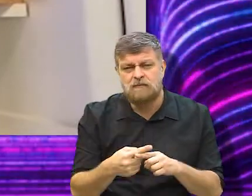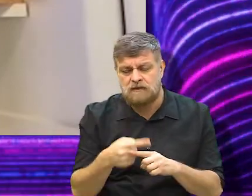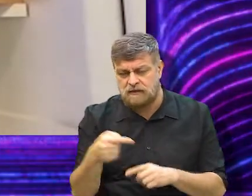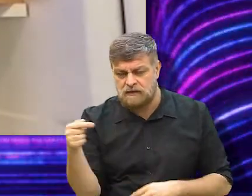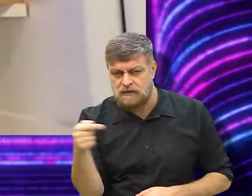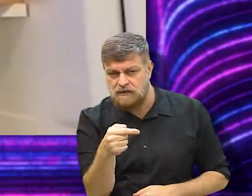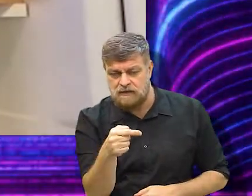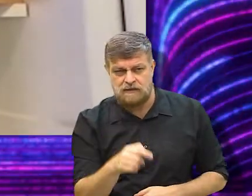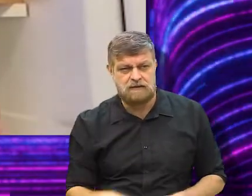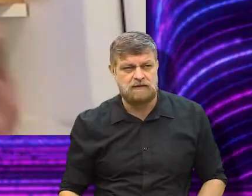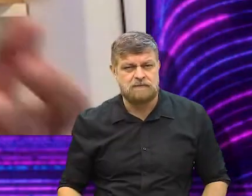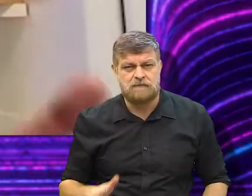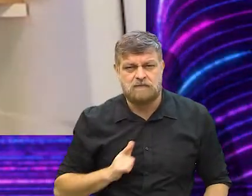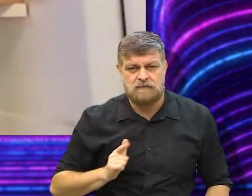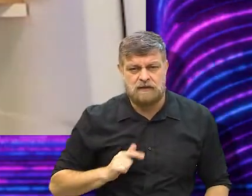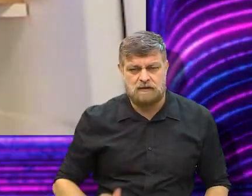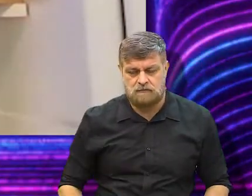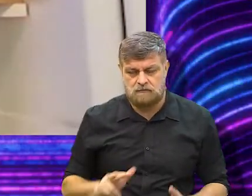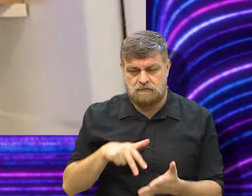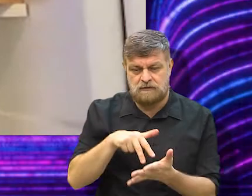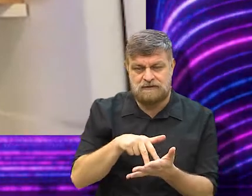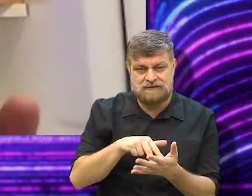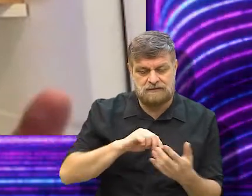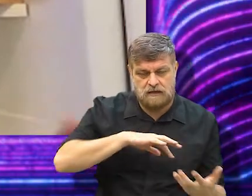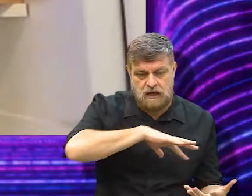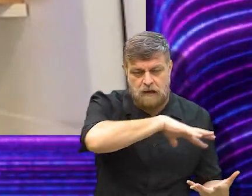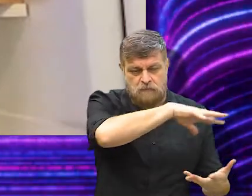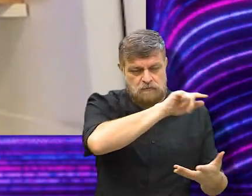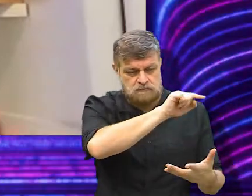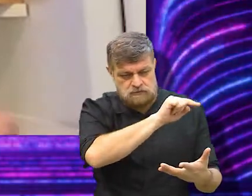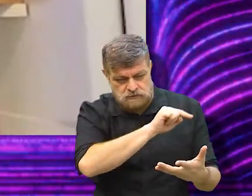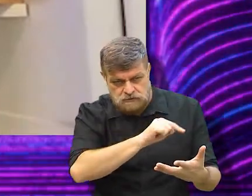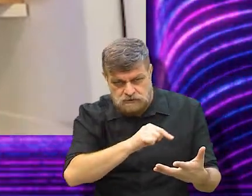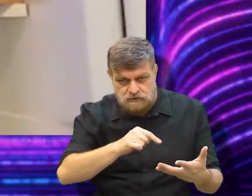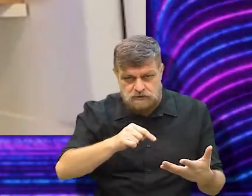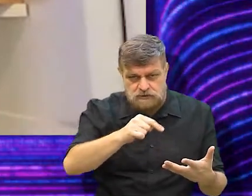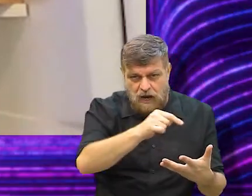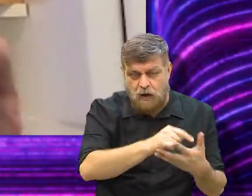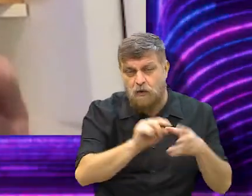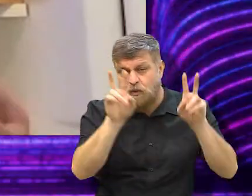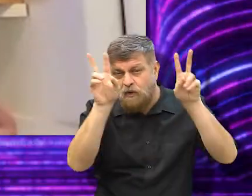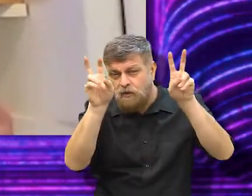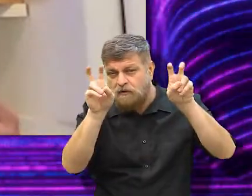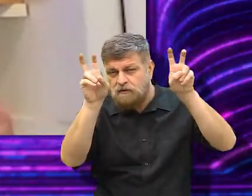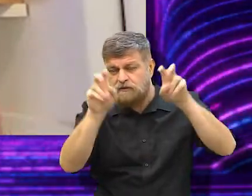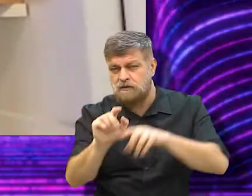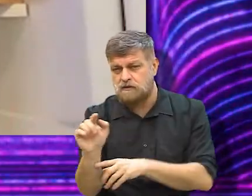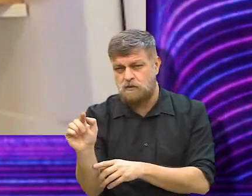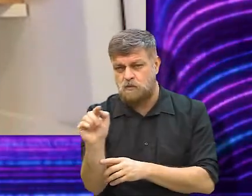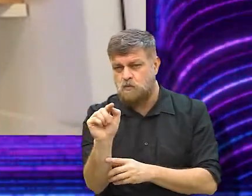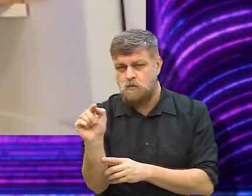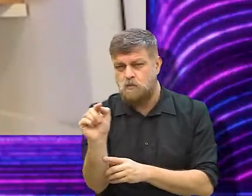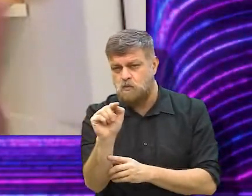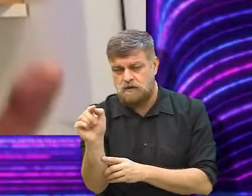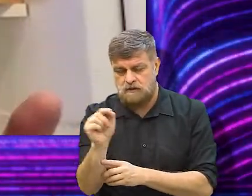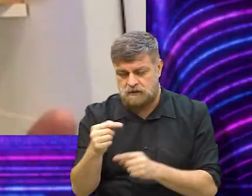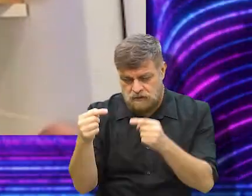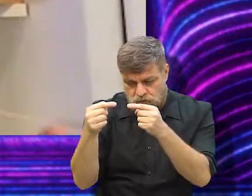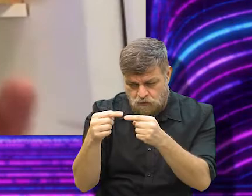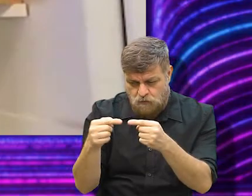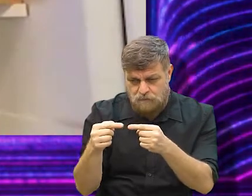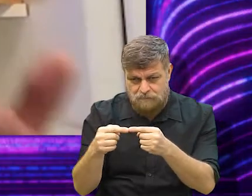porque ele, ele diria, é um protagonista universal. Ele trata de assuntos que é